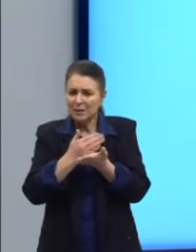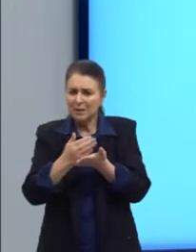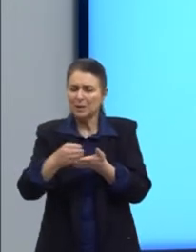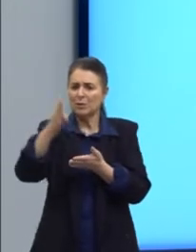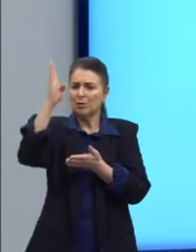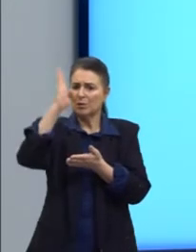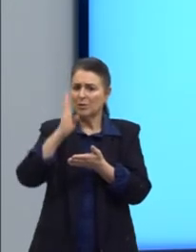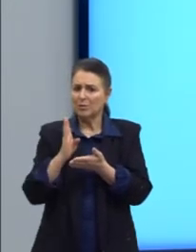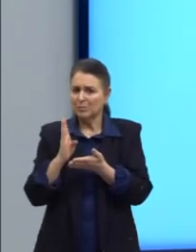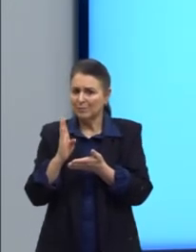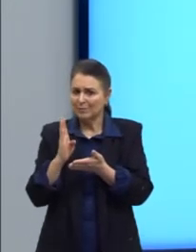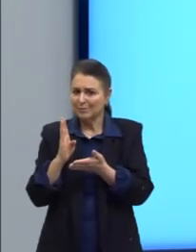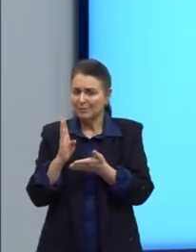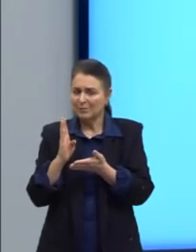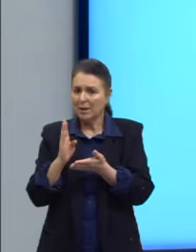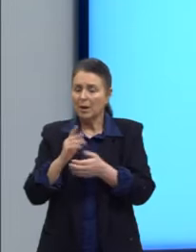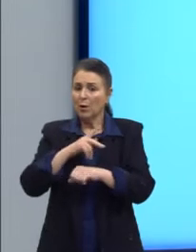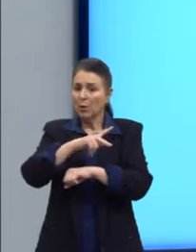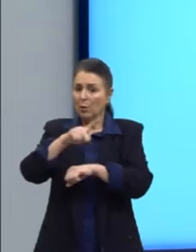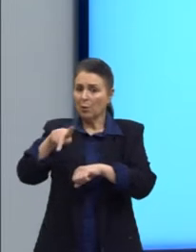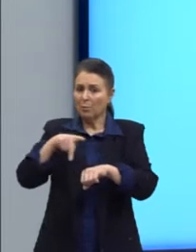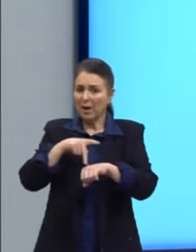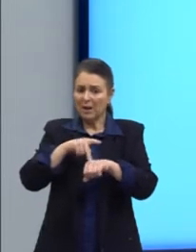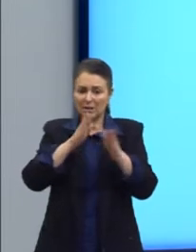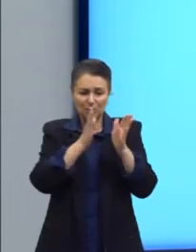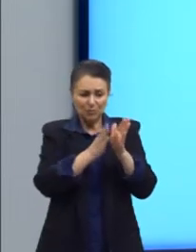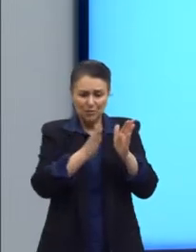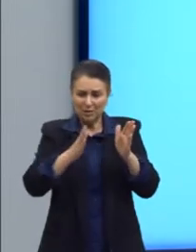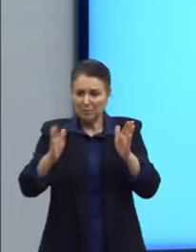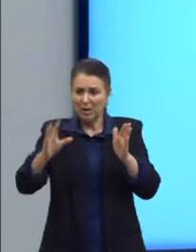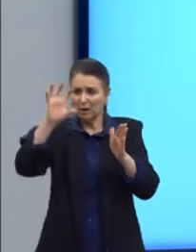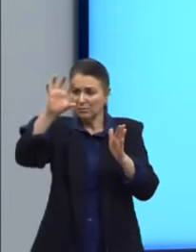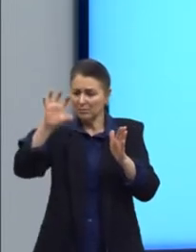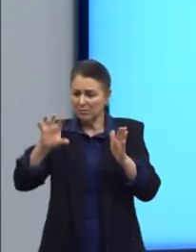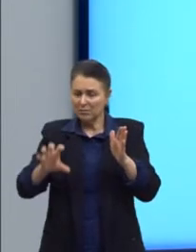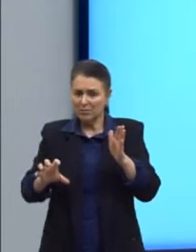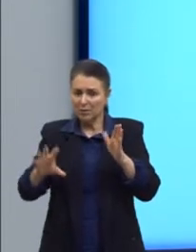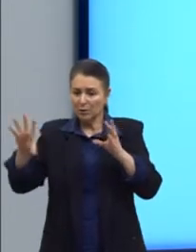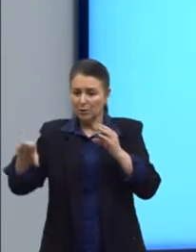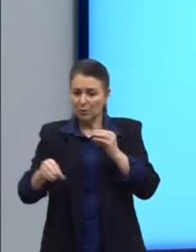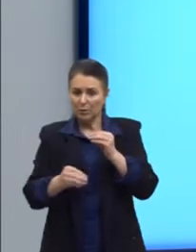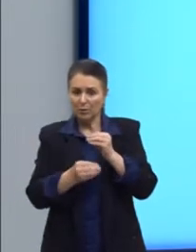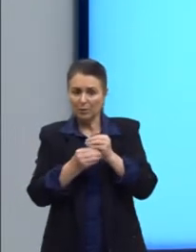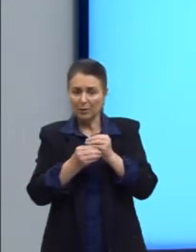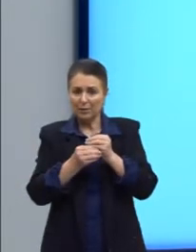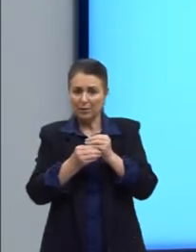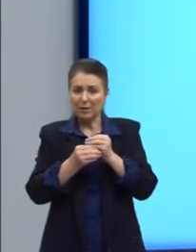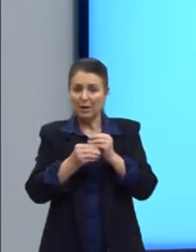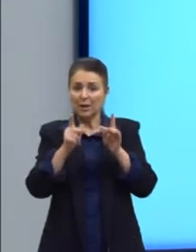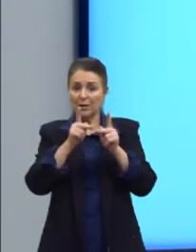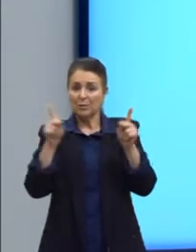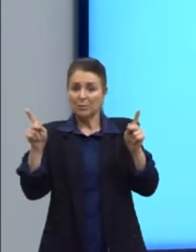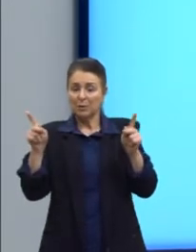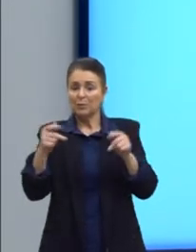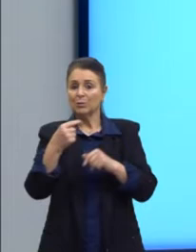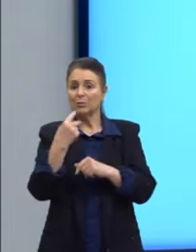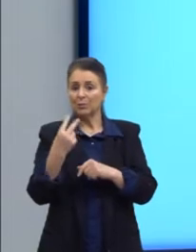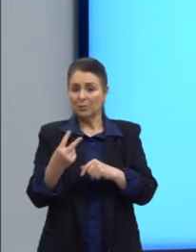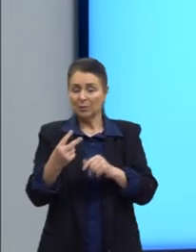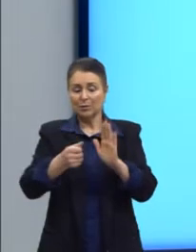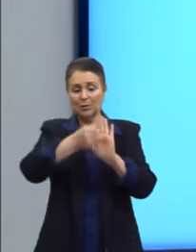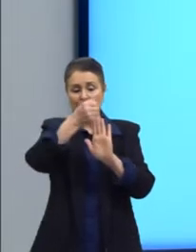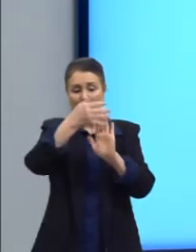o Brasil, país estratificado e desigual, complementa no período 2 desse desenvolvimento 1.